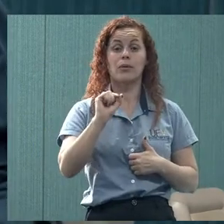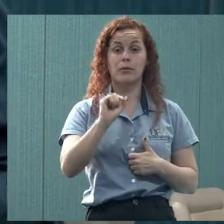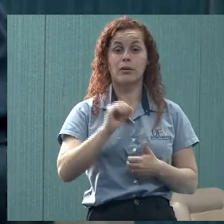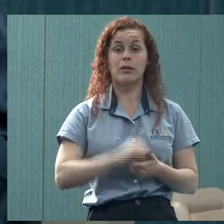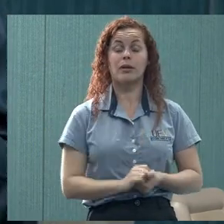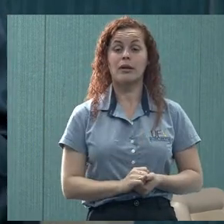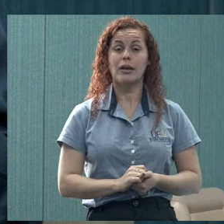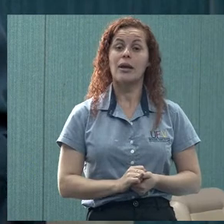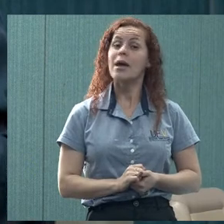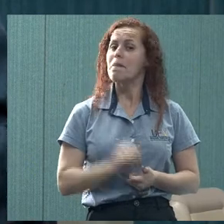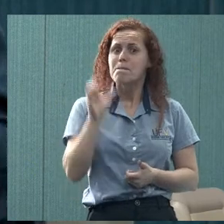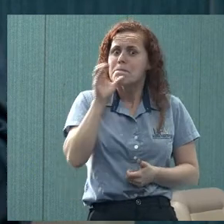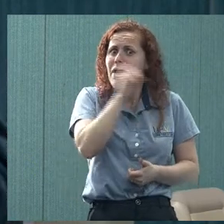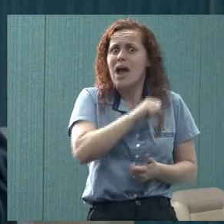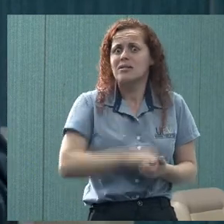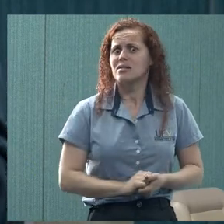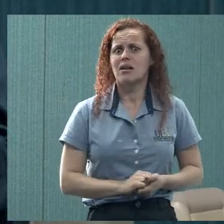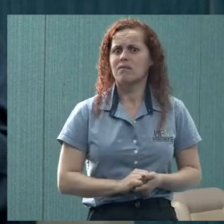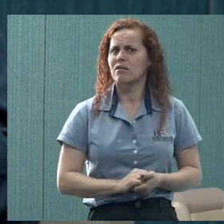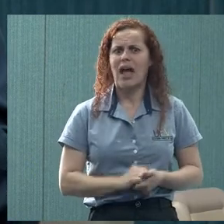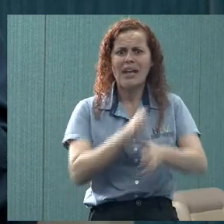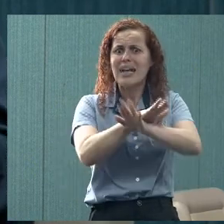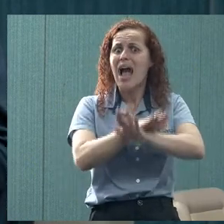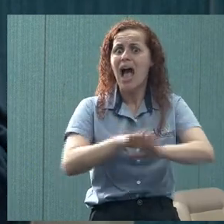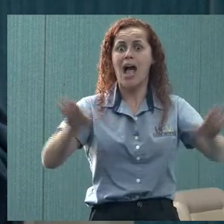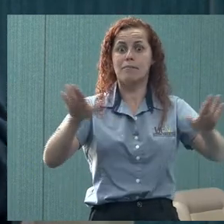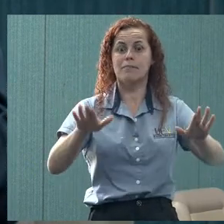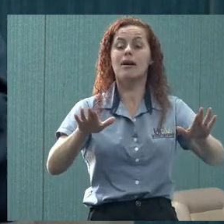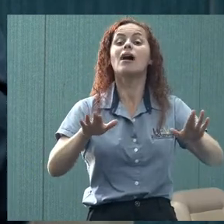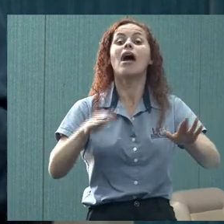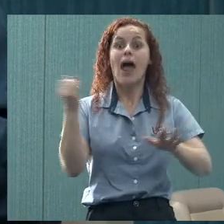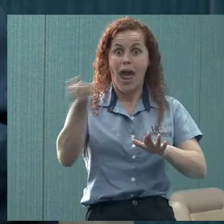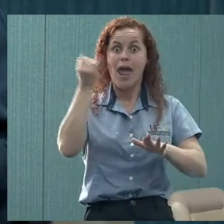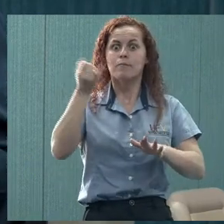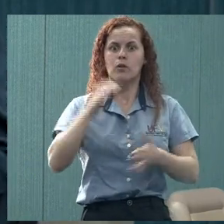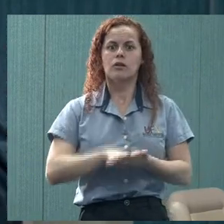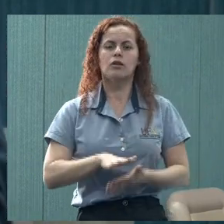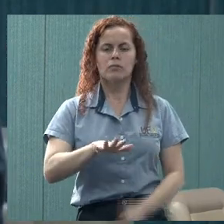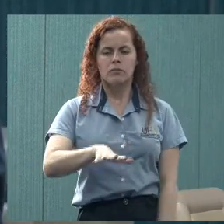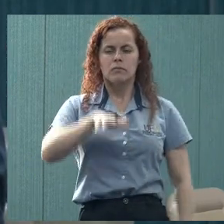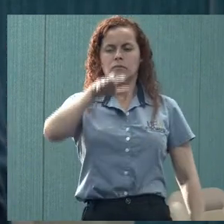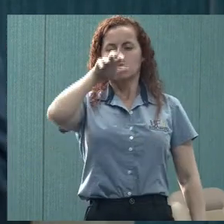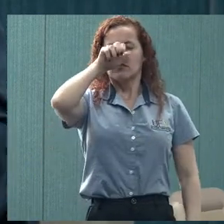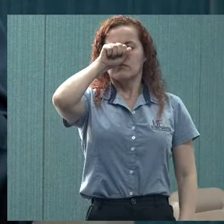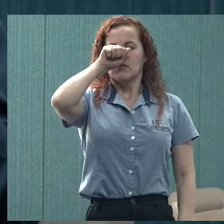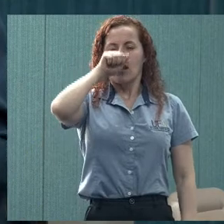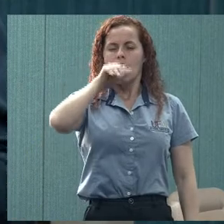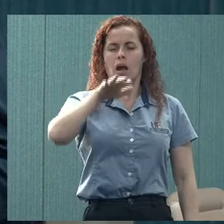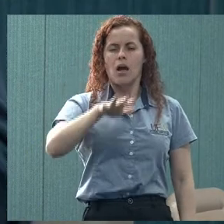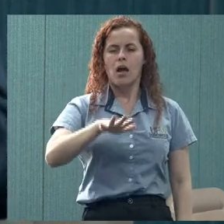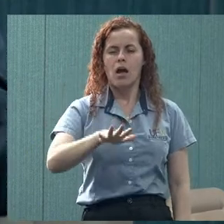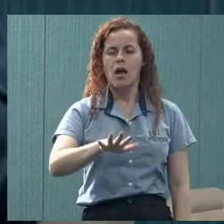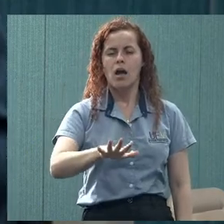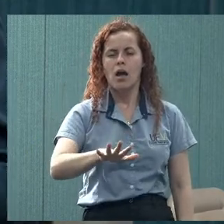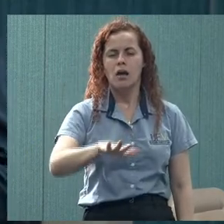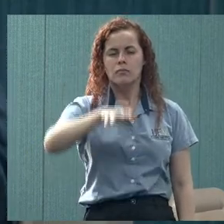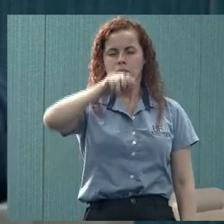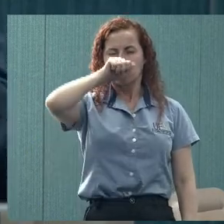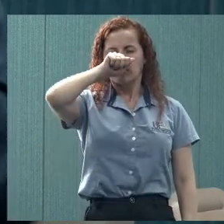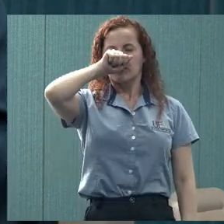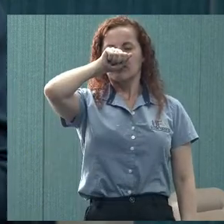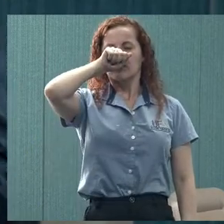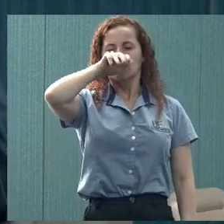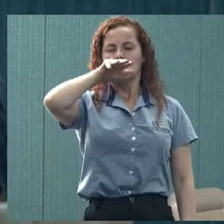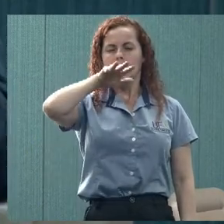eu acho que é importante estimular a pessoa a respirar pelo nariz e não pela boca, a tendência a